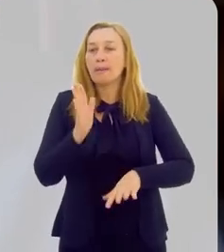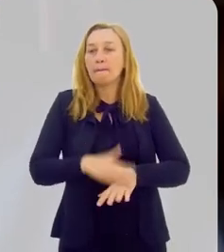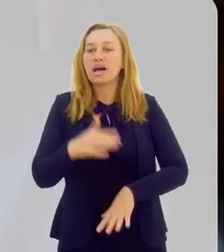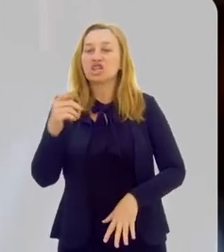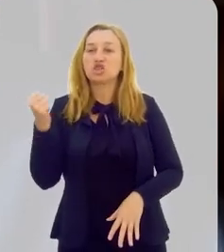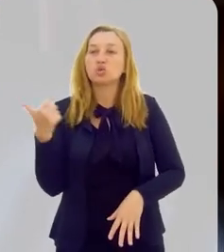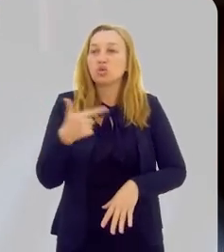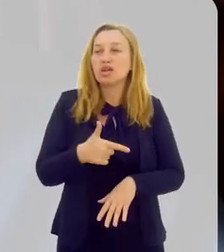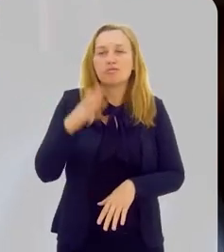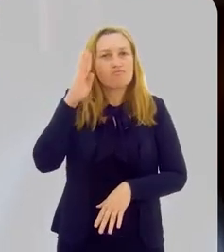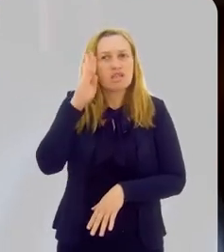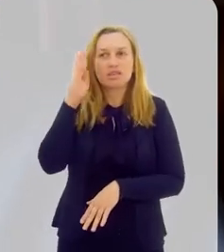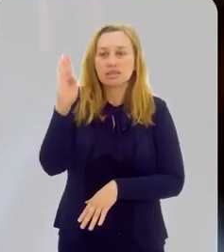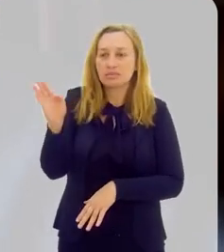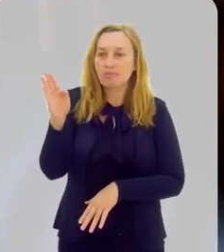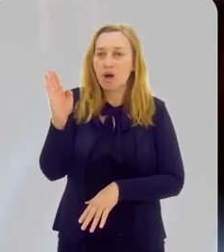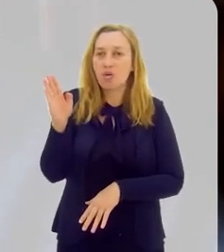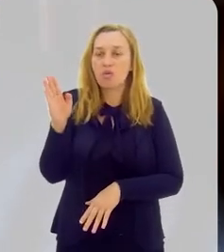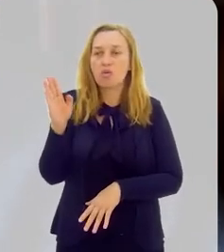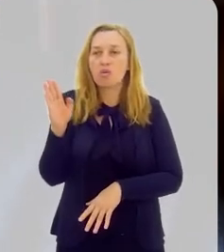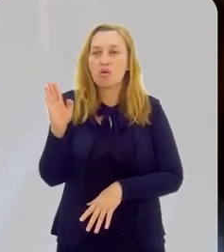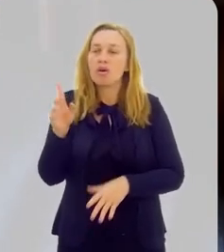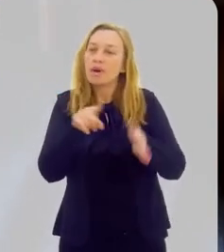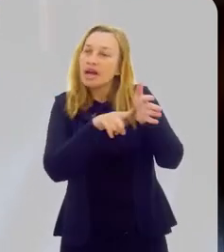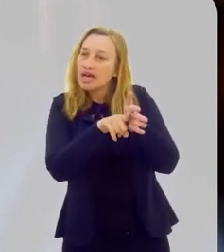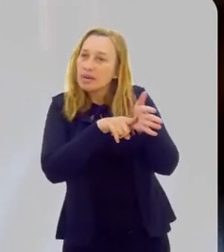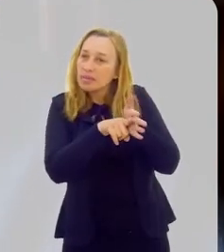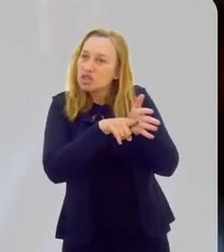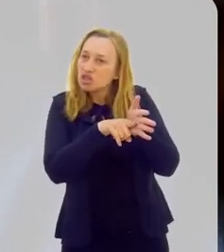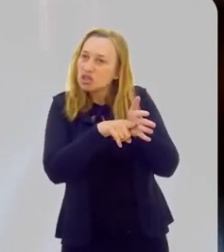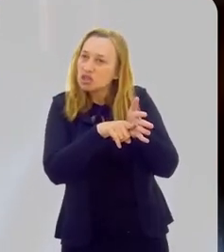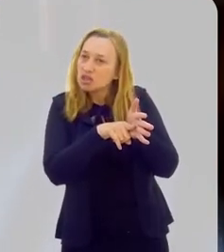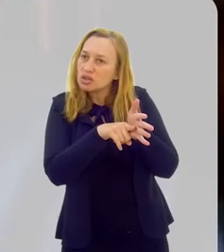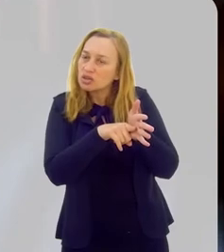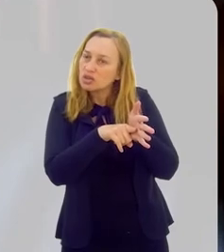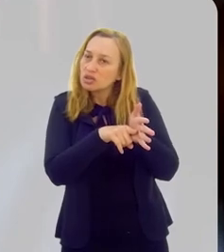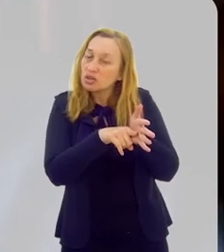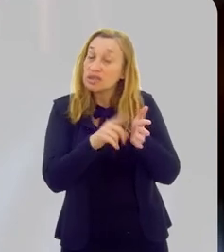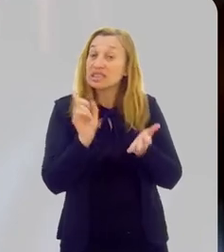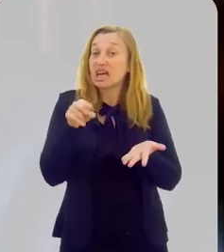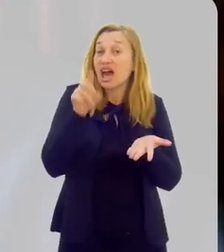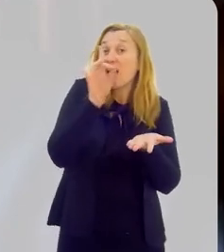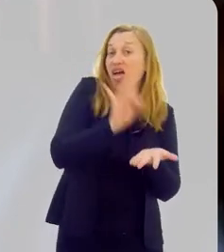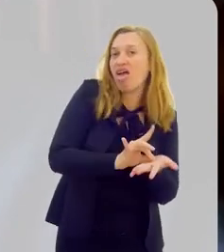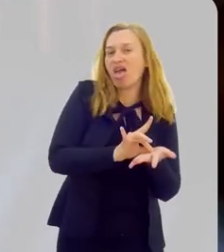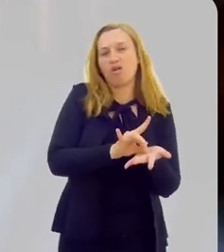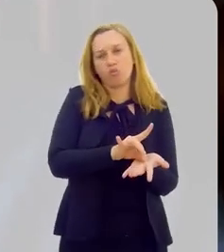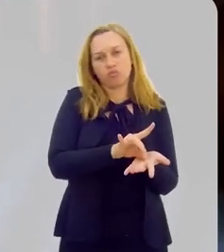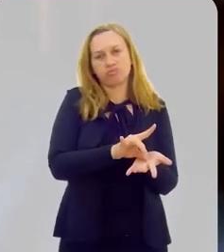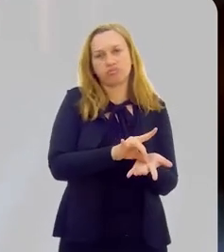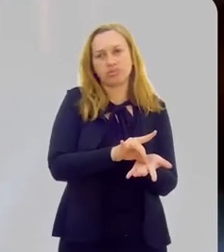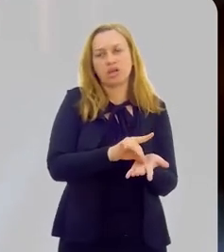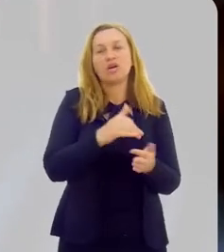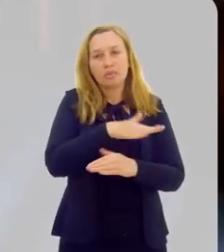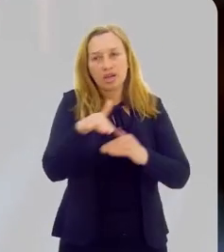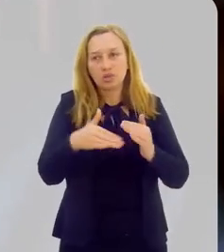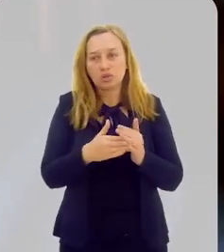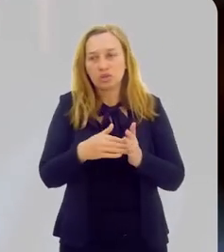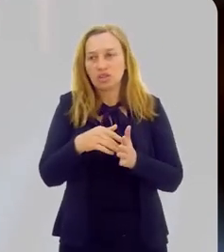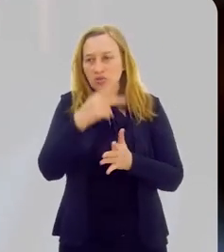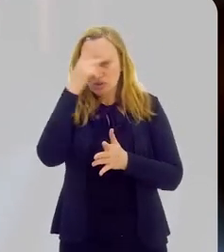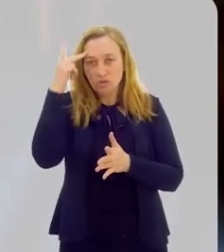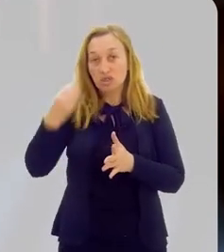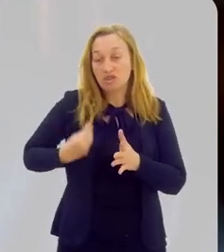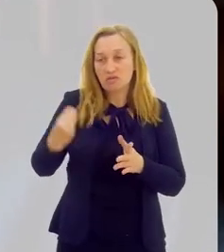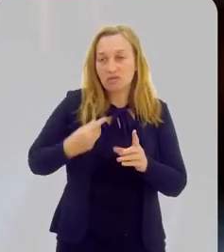é mais do que fundamental para que a pesquisa se torne algo real para